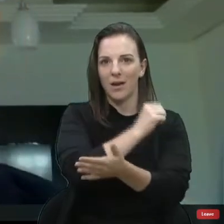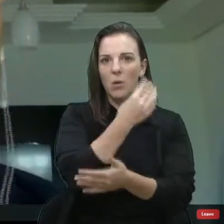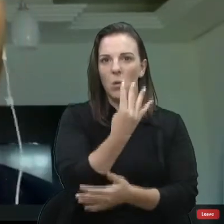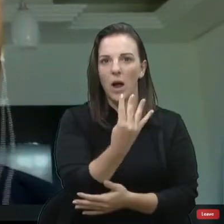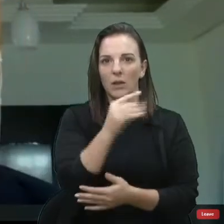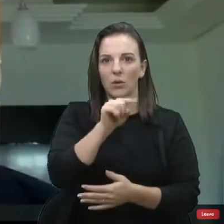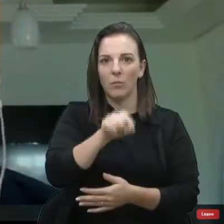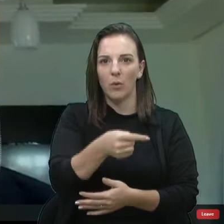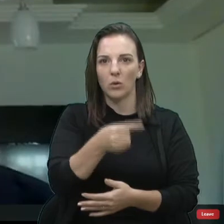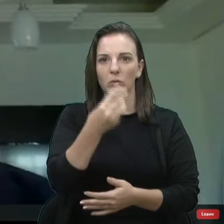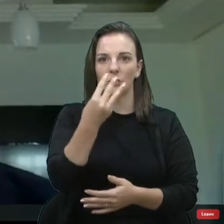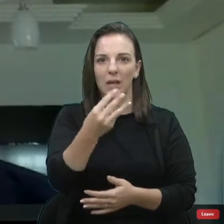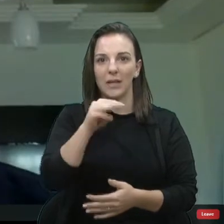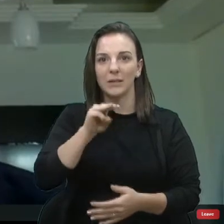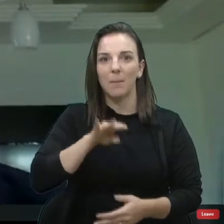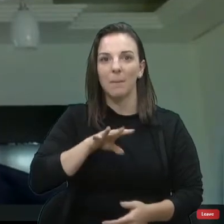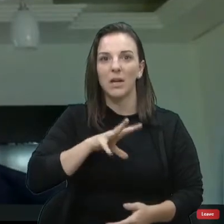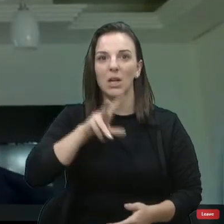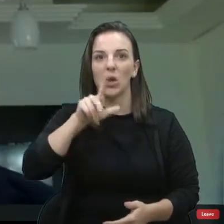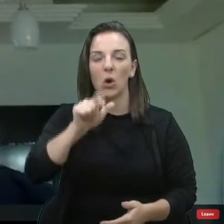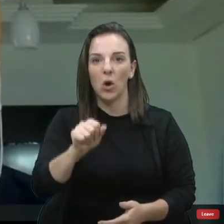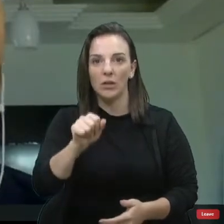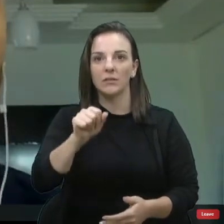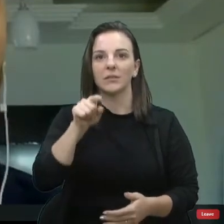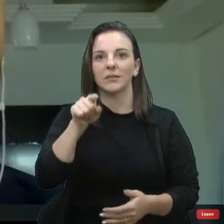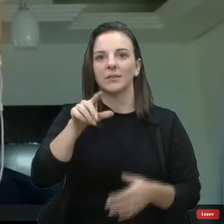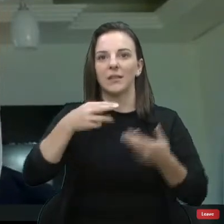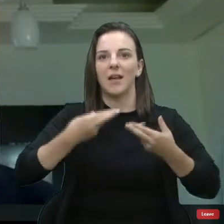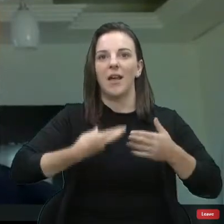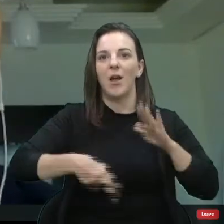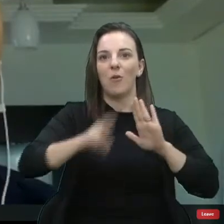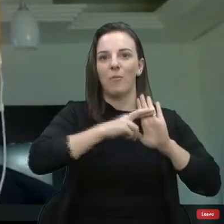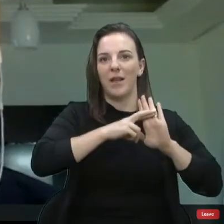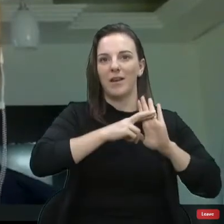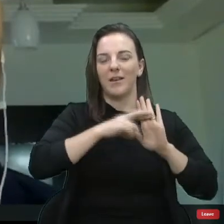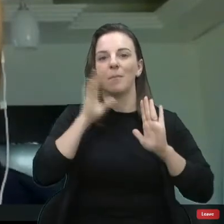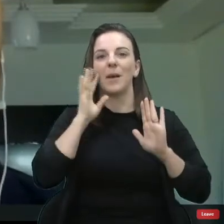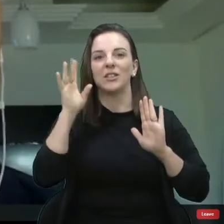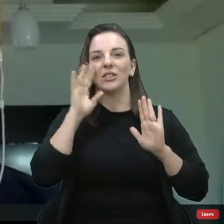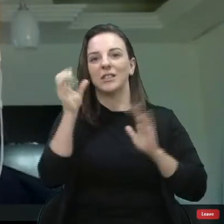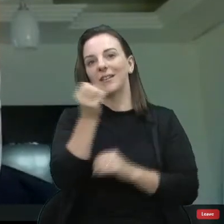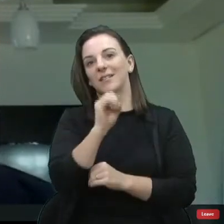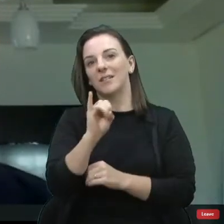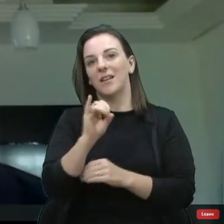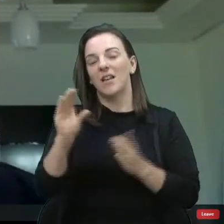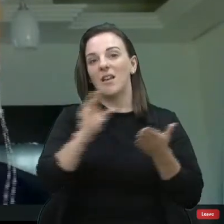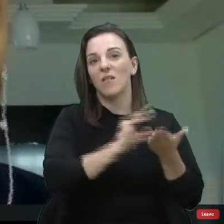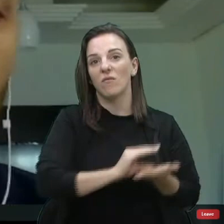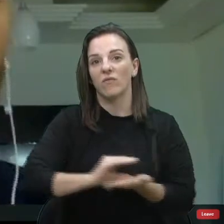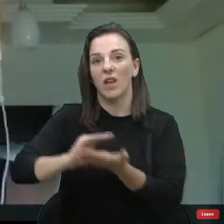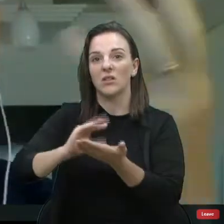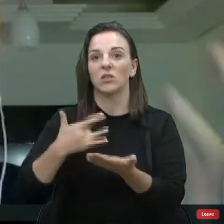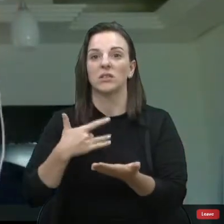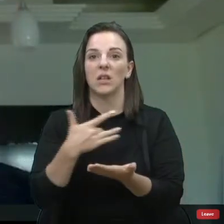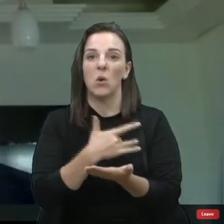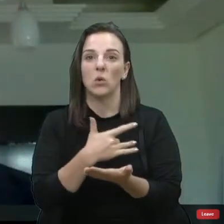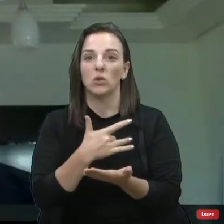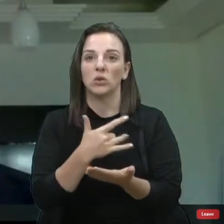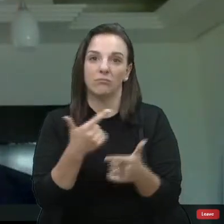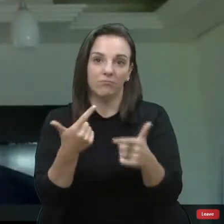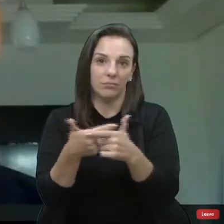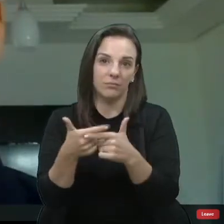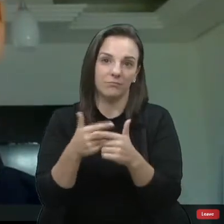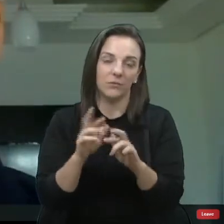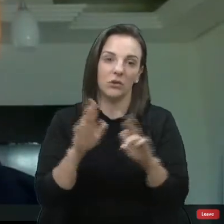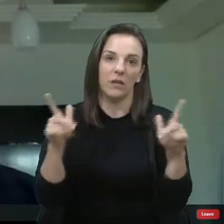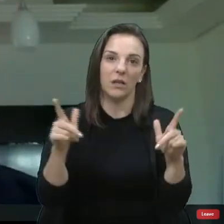né? Isso aí foi dinheiro roubado das pessoas que, quem sabe, tivessem sido investido em saúde. Hoje, a gente não estaria nessa situação, né? Mas os discursos, eles são sempre